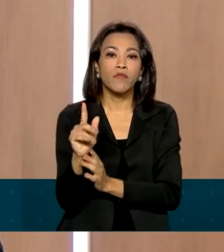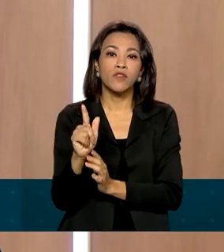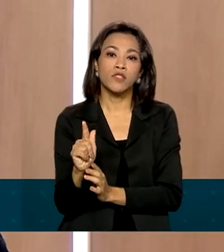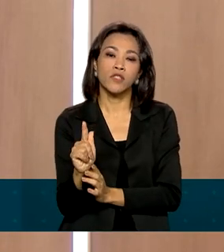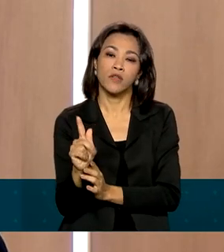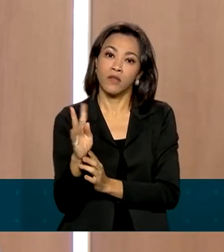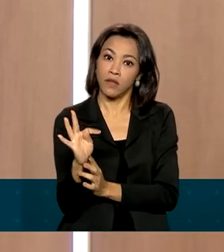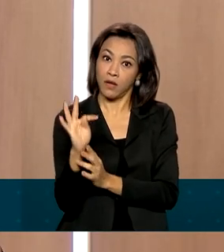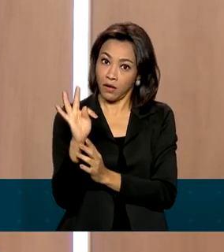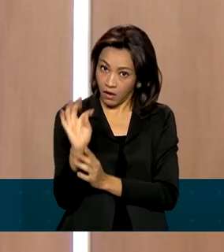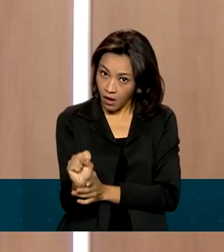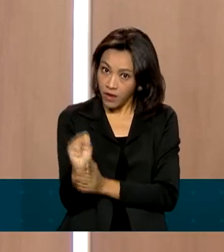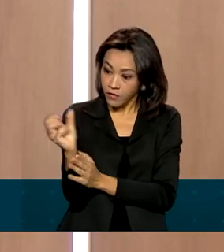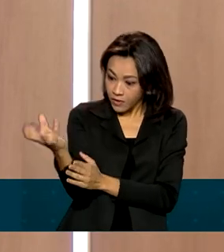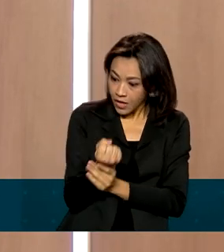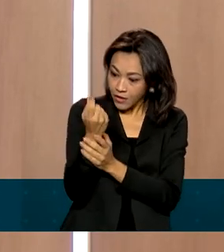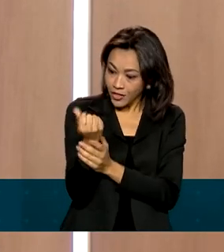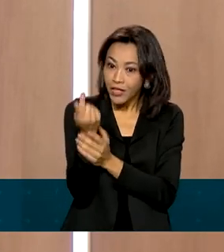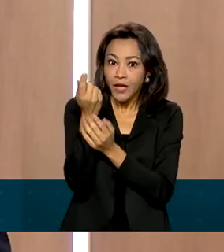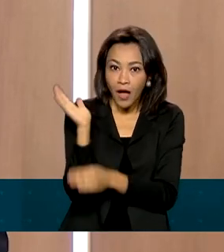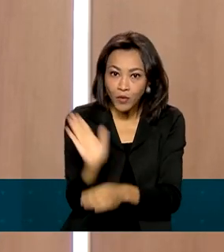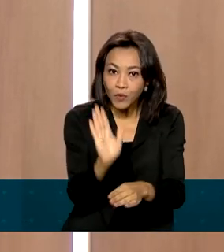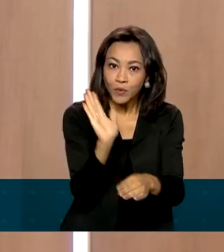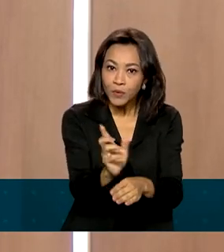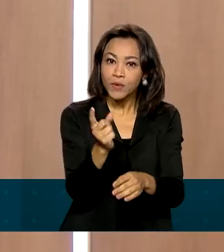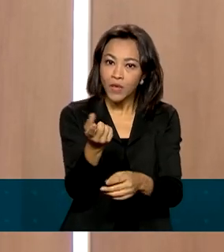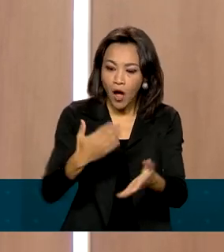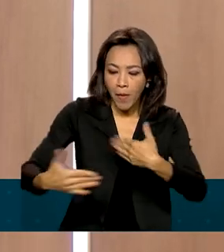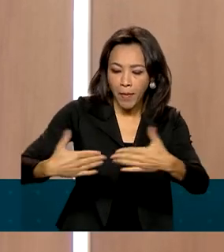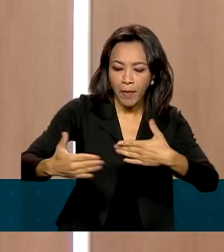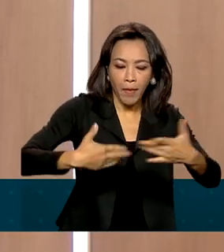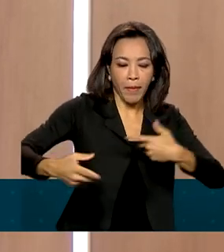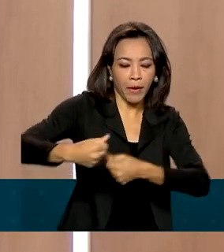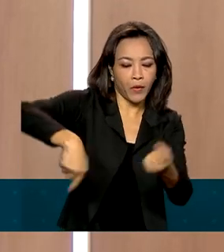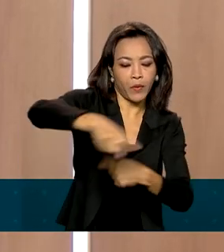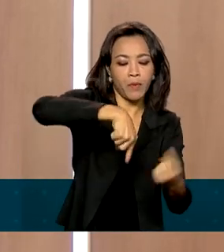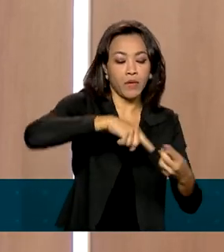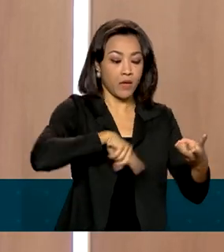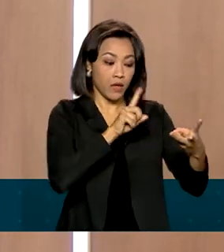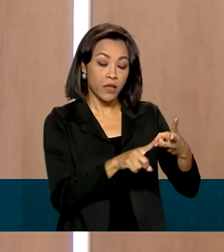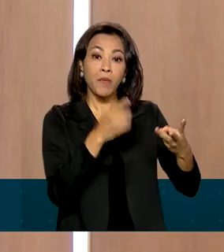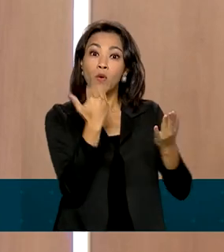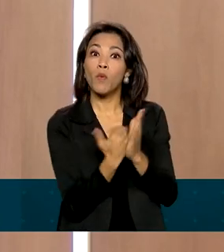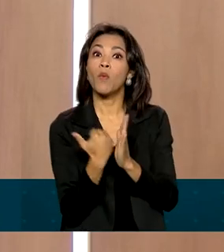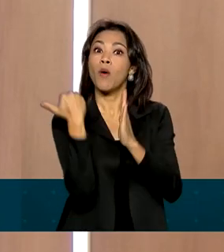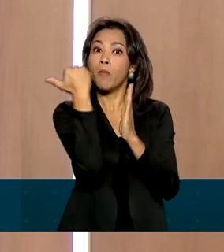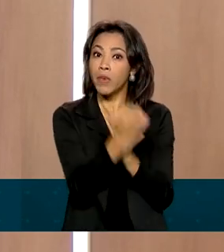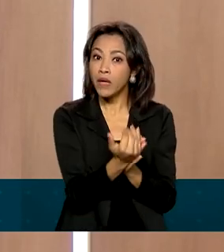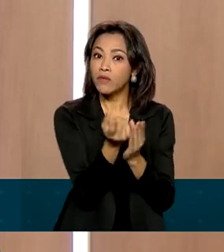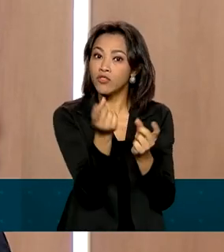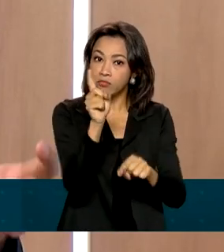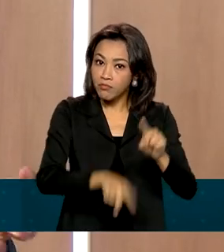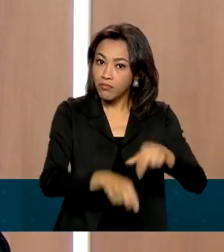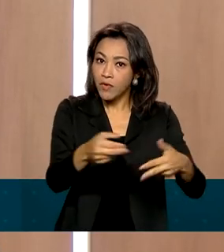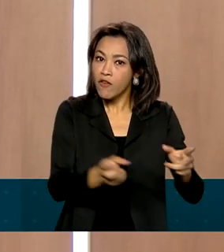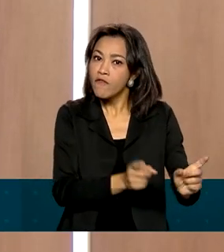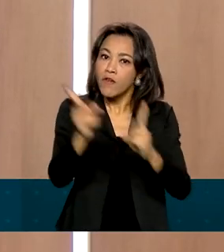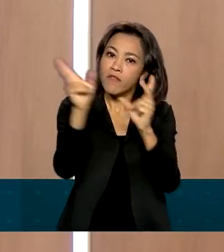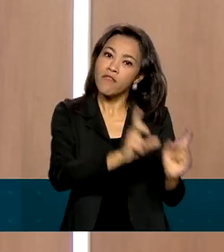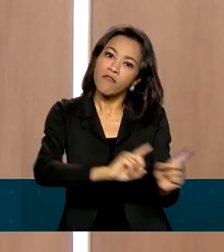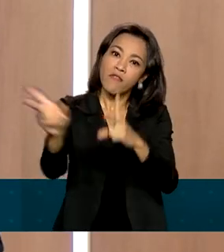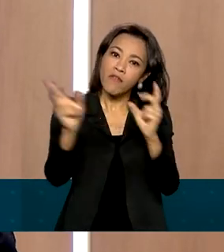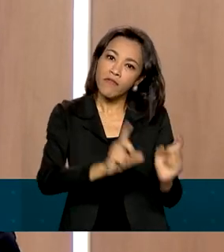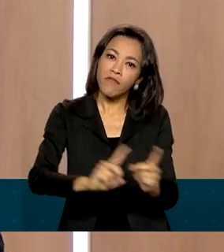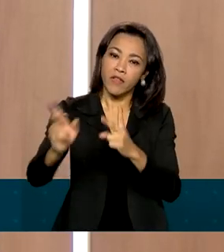a economia, ajudando a colocar a economia em movimento, e por que não mencionar o aumento das exportações brasileiras, que também está trazendo muitos